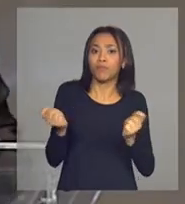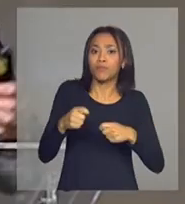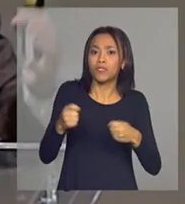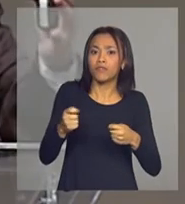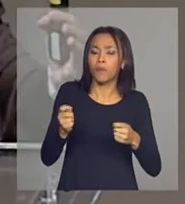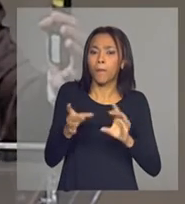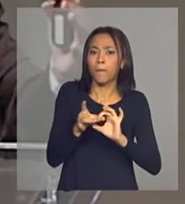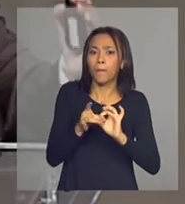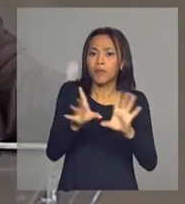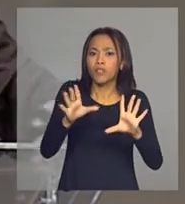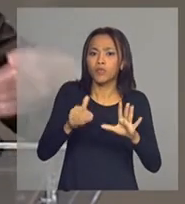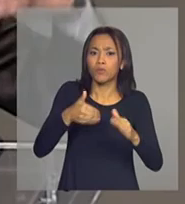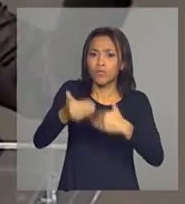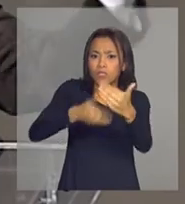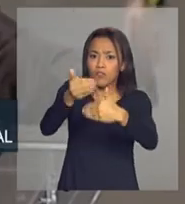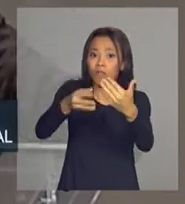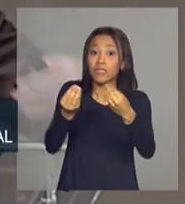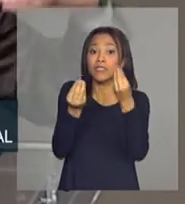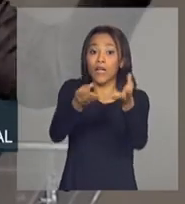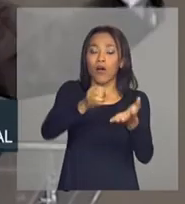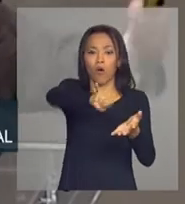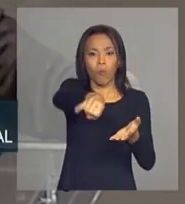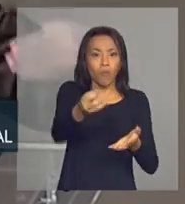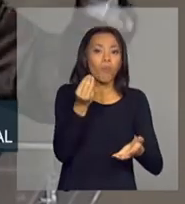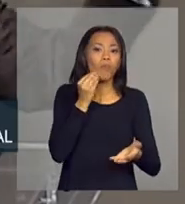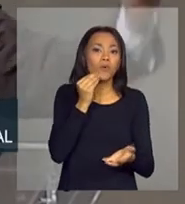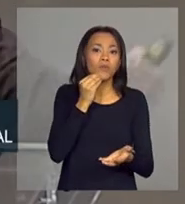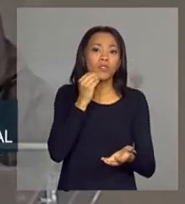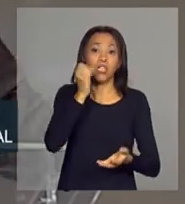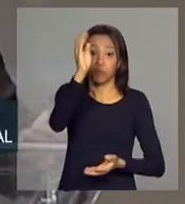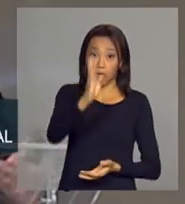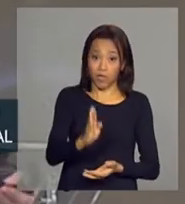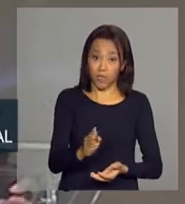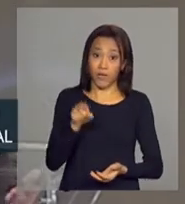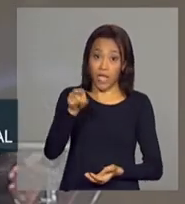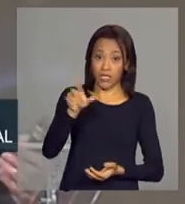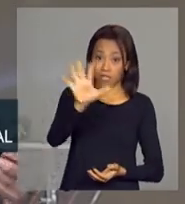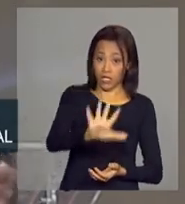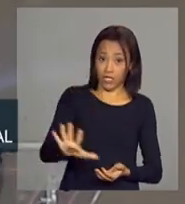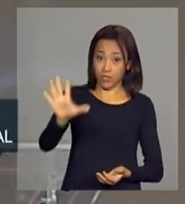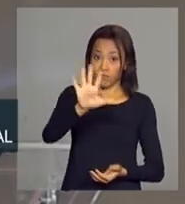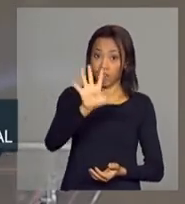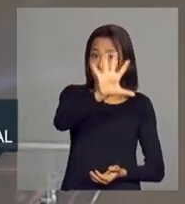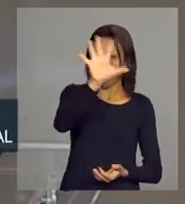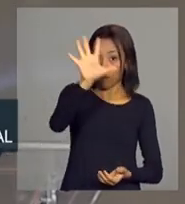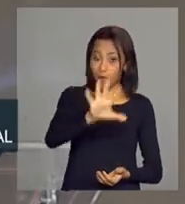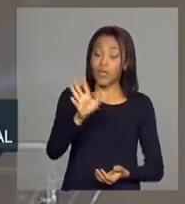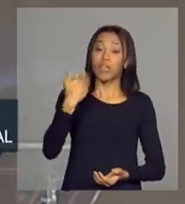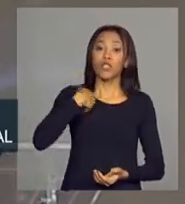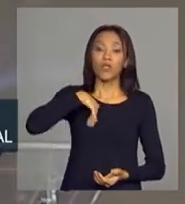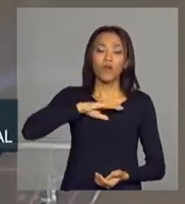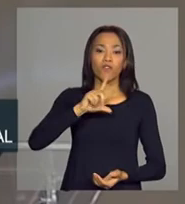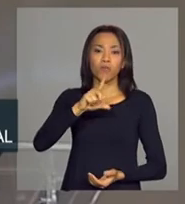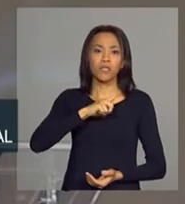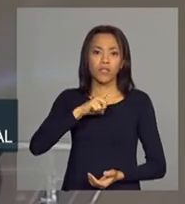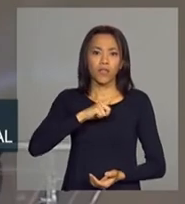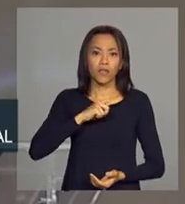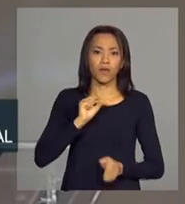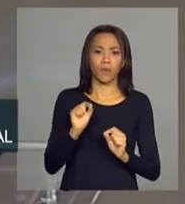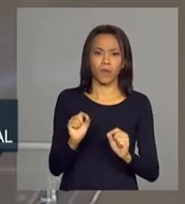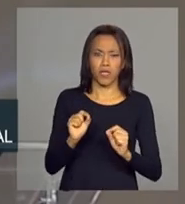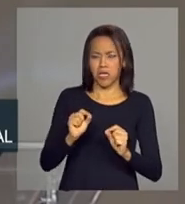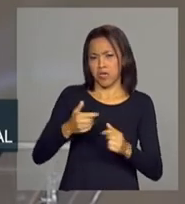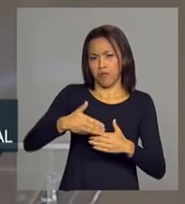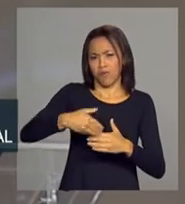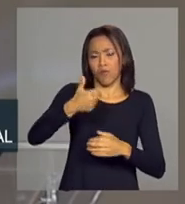crescimento, representam uma grande oportunidade para o Brasil e para essas regiões, na medida em que nós teremos, certamente, pelos